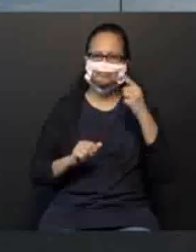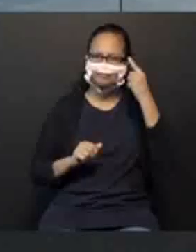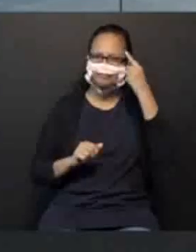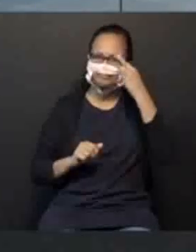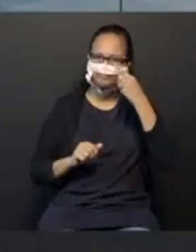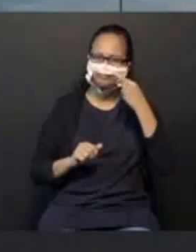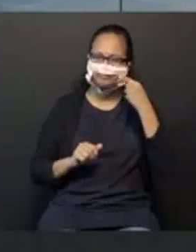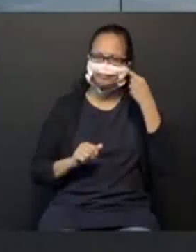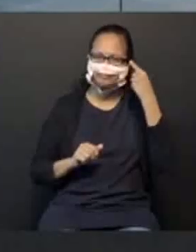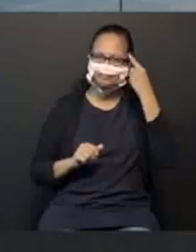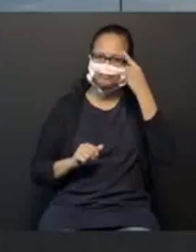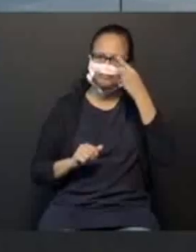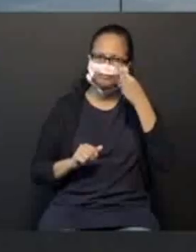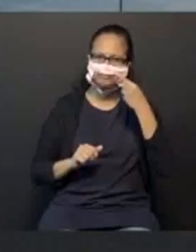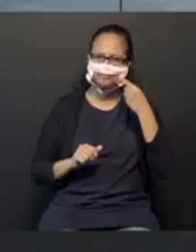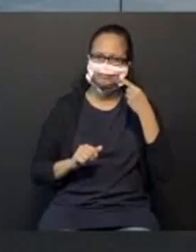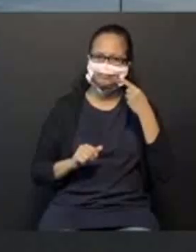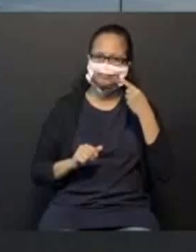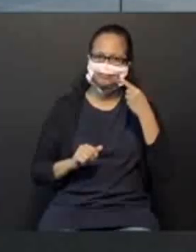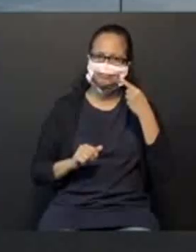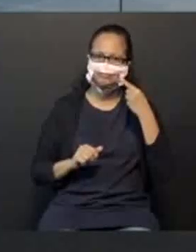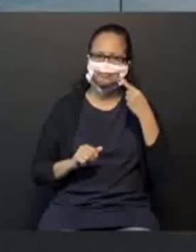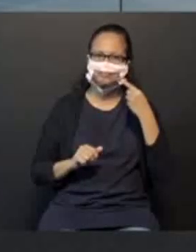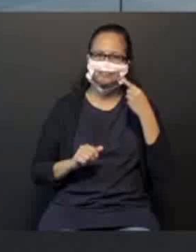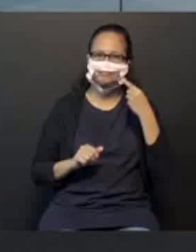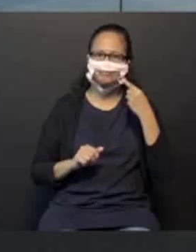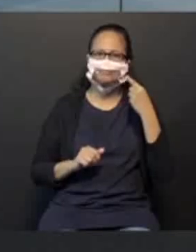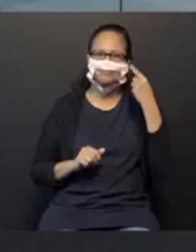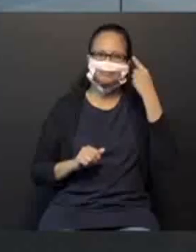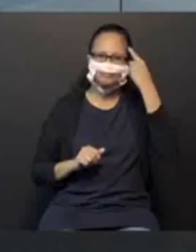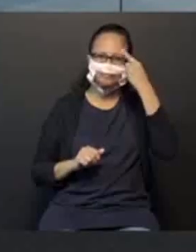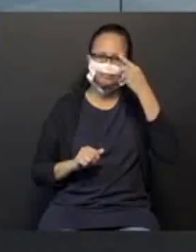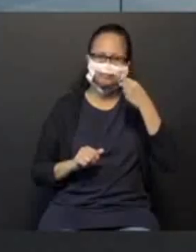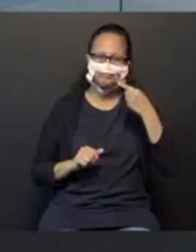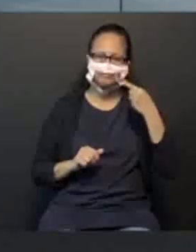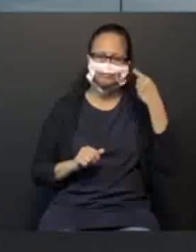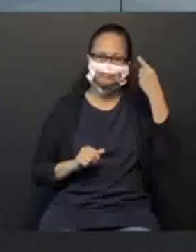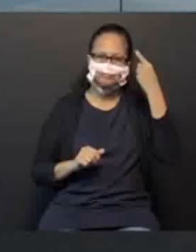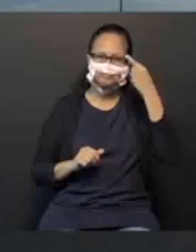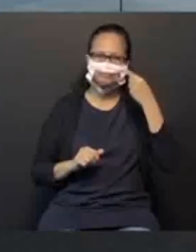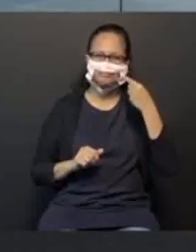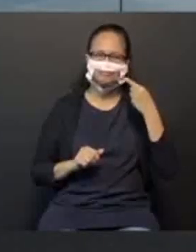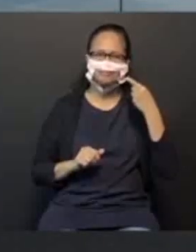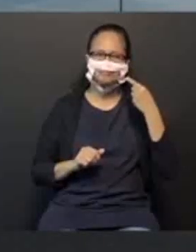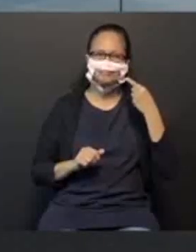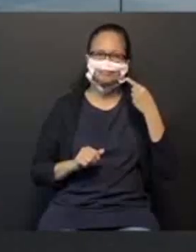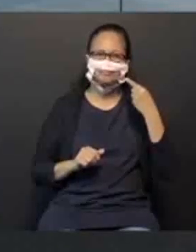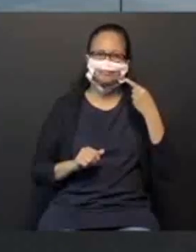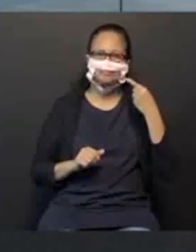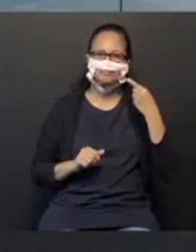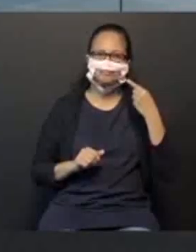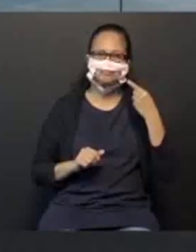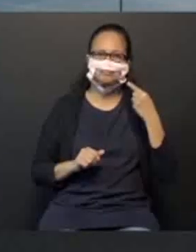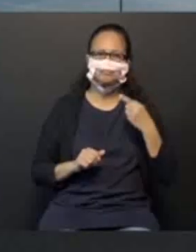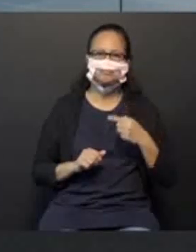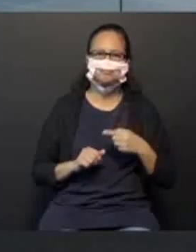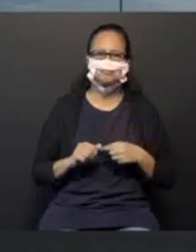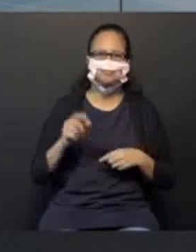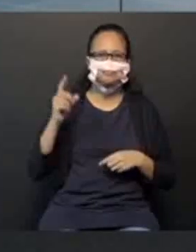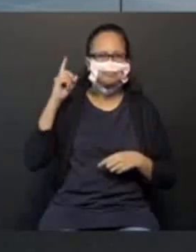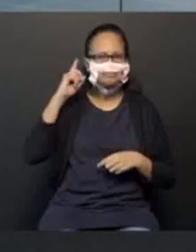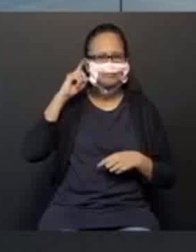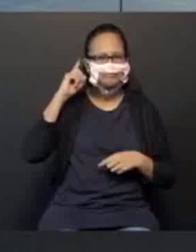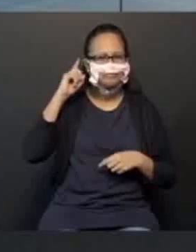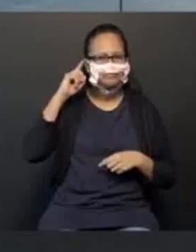esquerdo. Vou ficar... Olha para ti. Olhinho esquerdo. Mesmo olhinho. Orelha